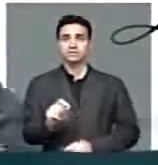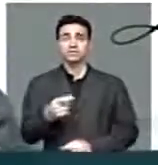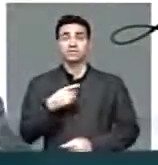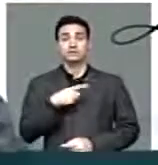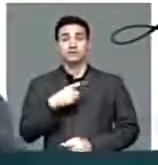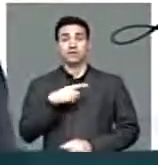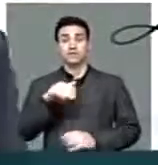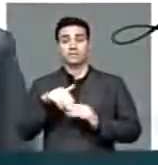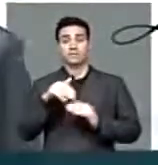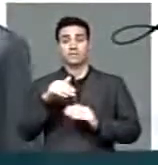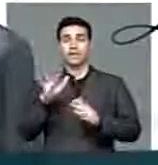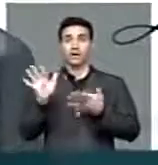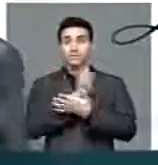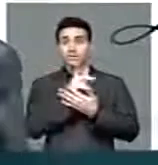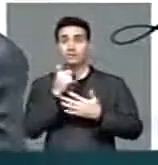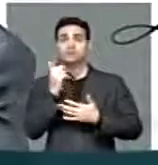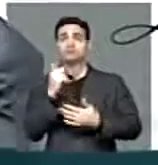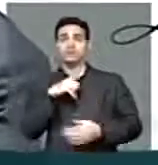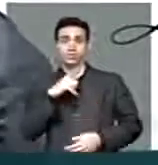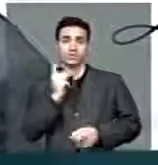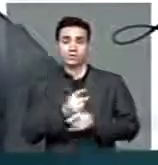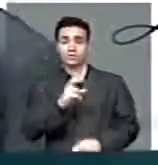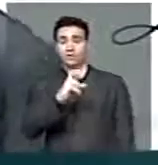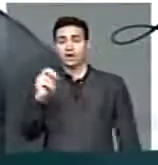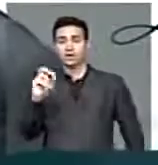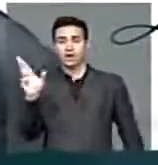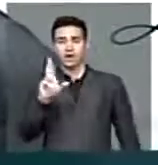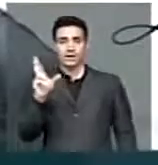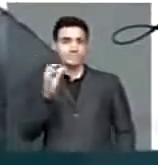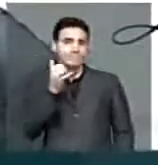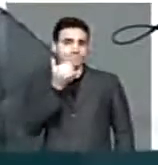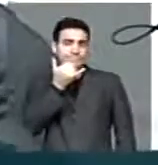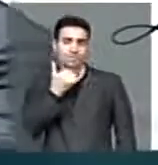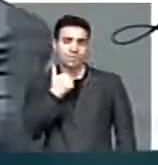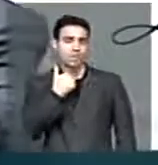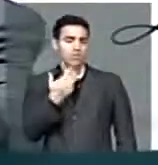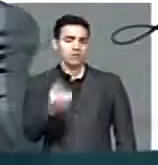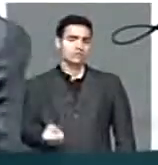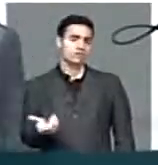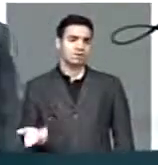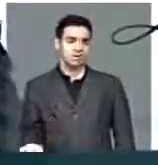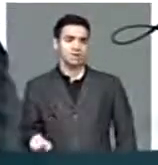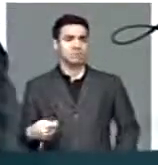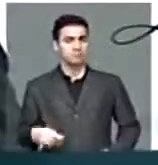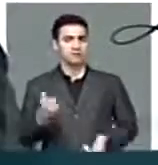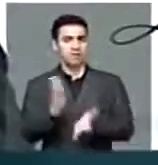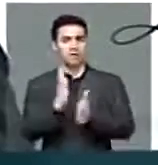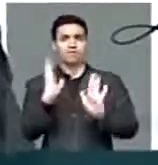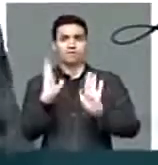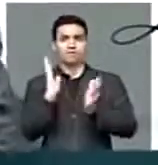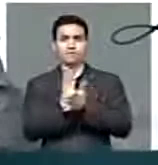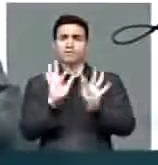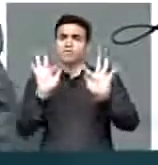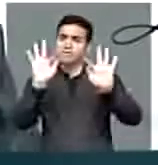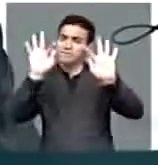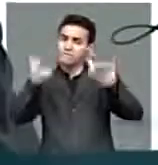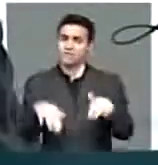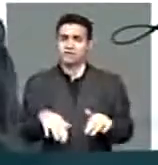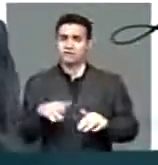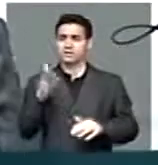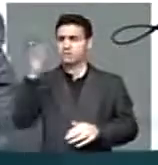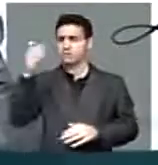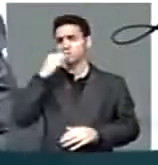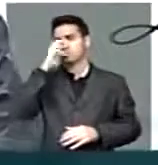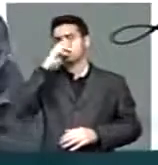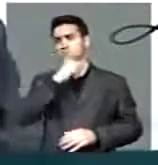aí por 500 reais Não é aceitável isso, tem que dar um basta nisso Senhor ministro,